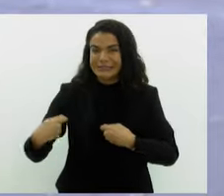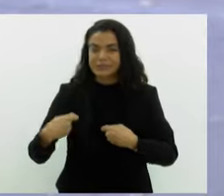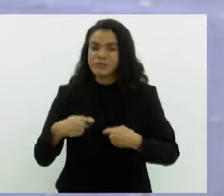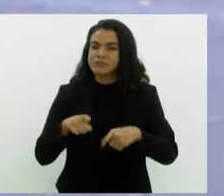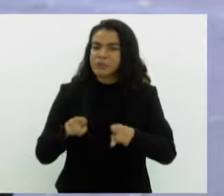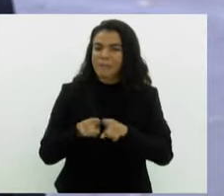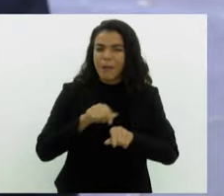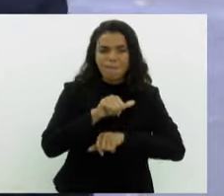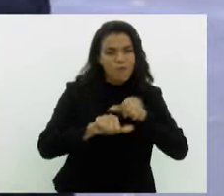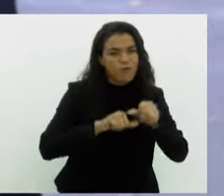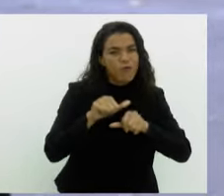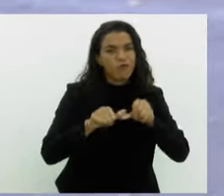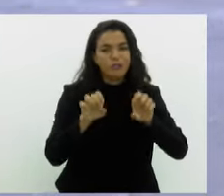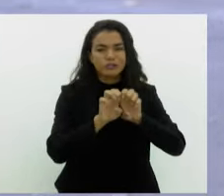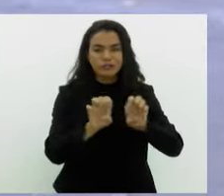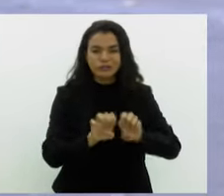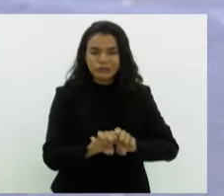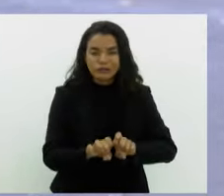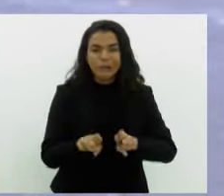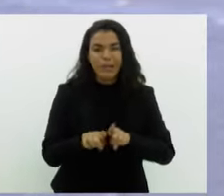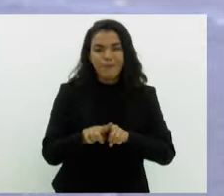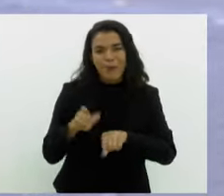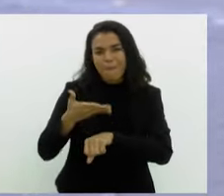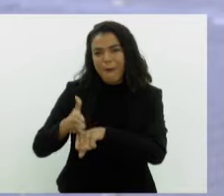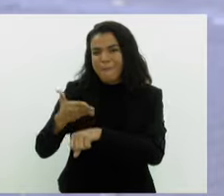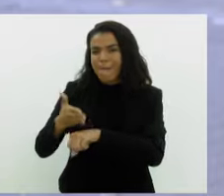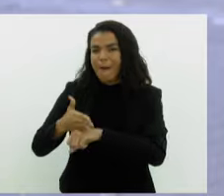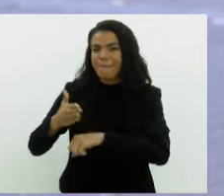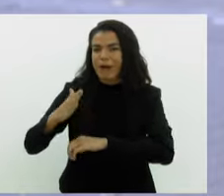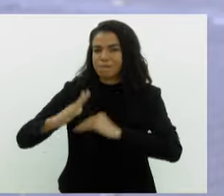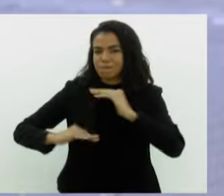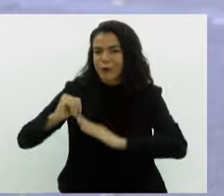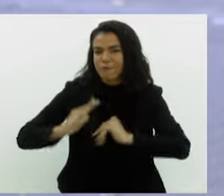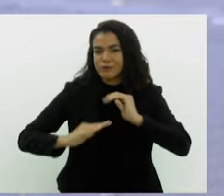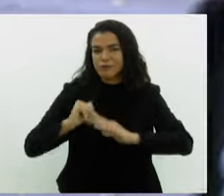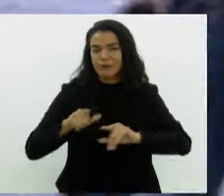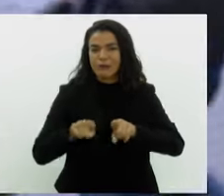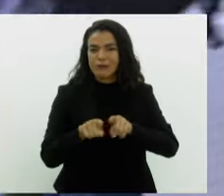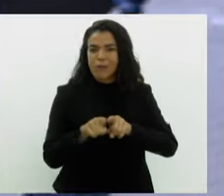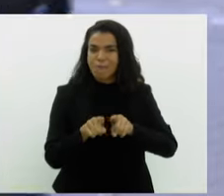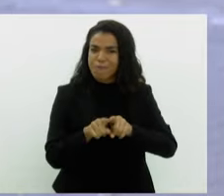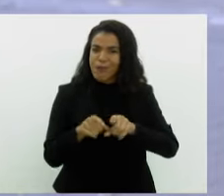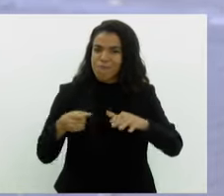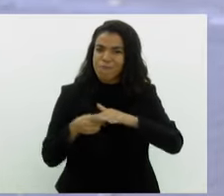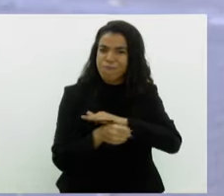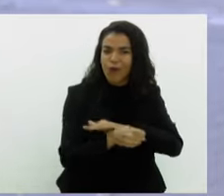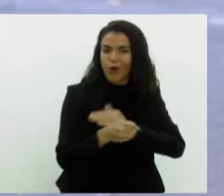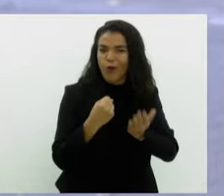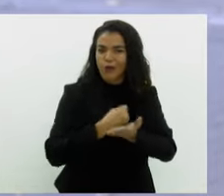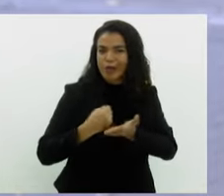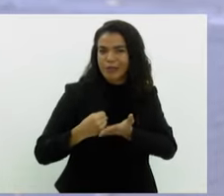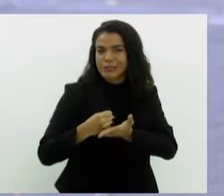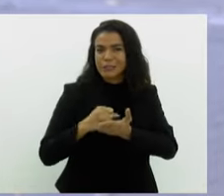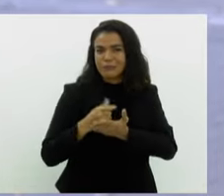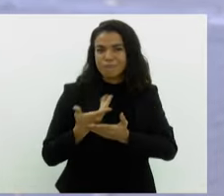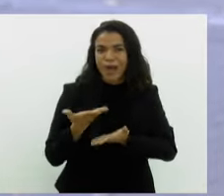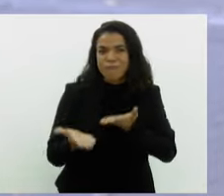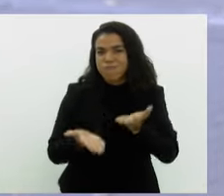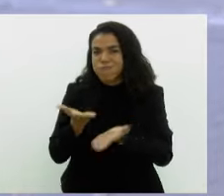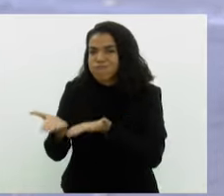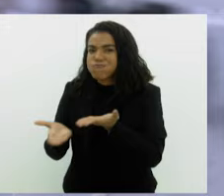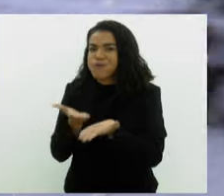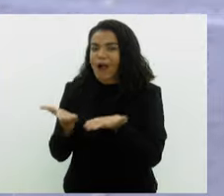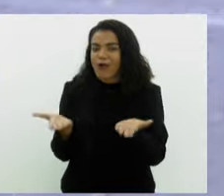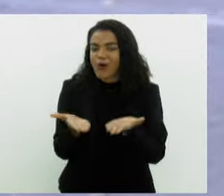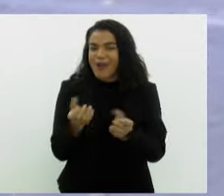reformas estruturais foram feitas, treinamentos de pessoal, ocupação de novos postos de trabalho, para atender essa grande demanda que vai ocorrer